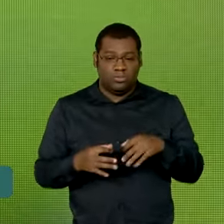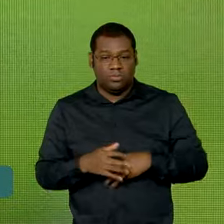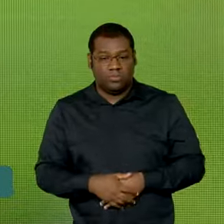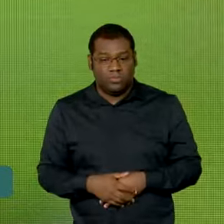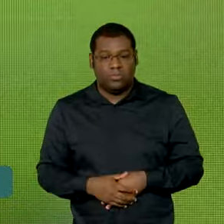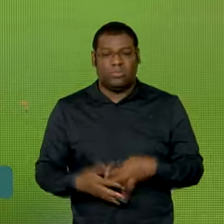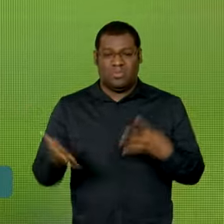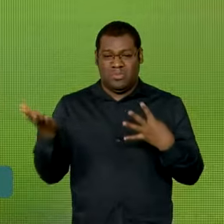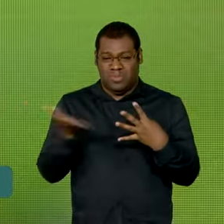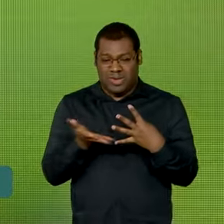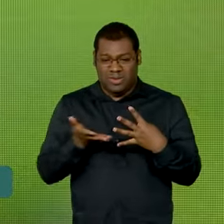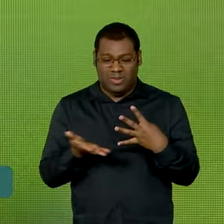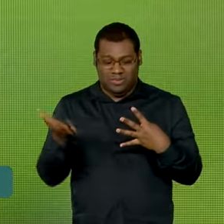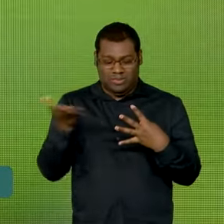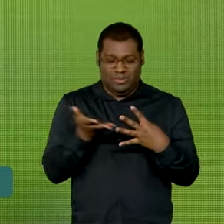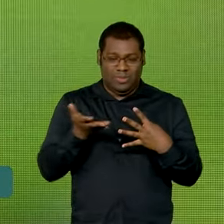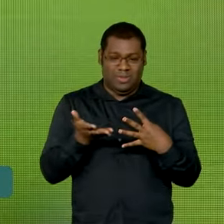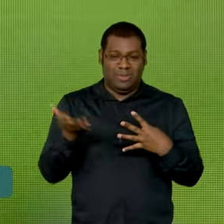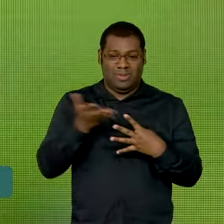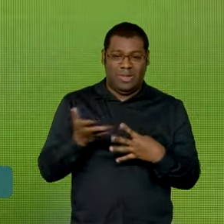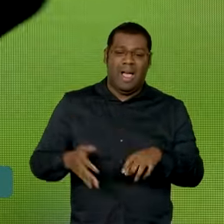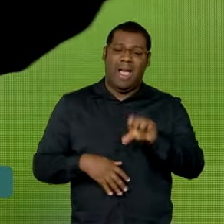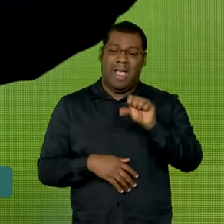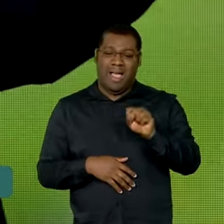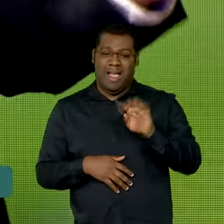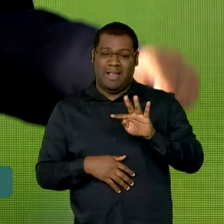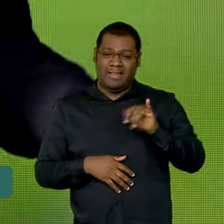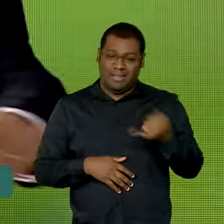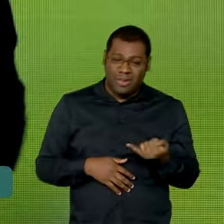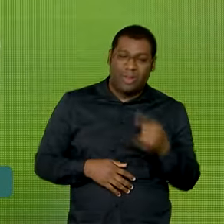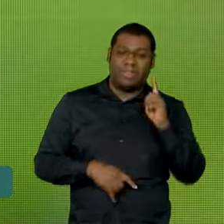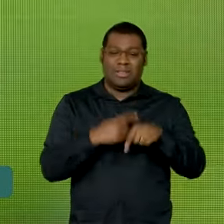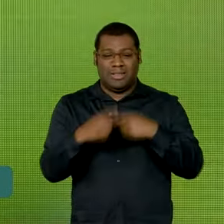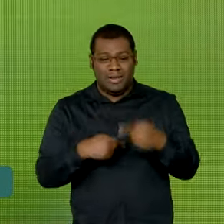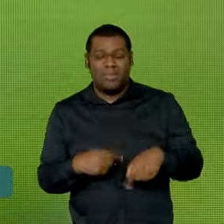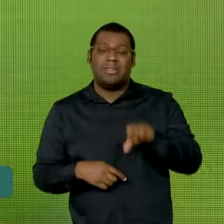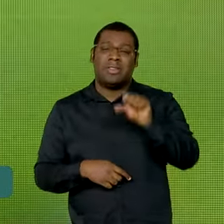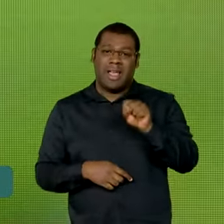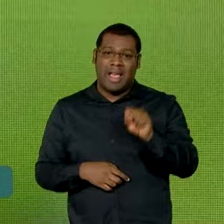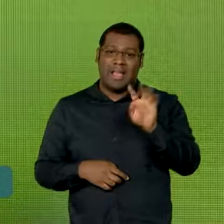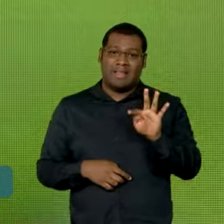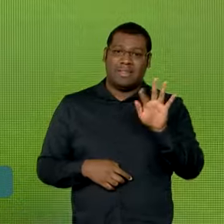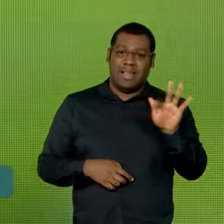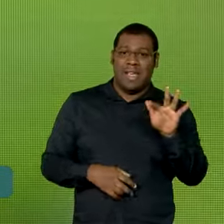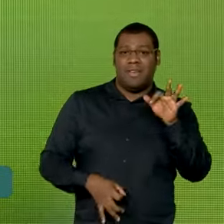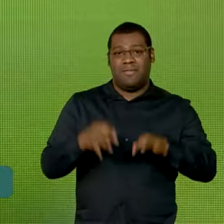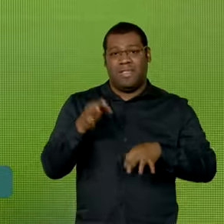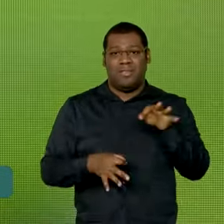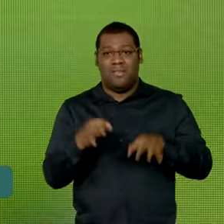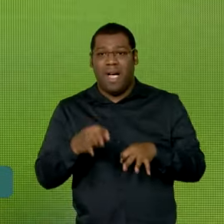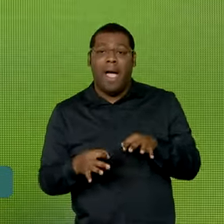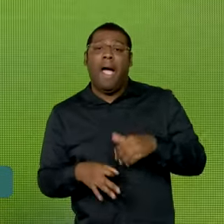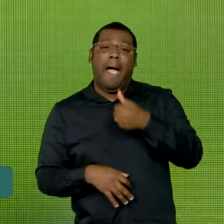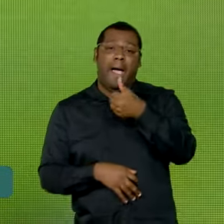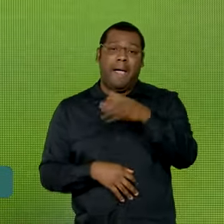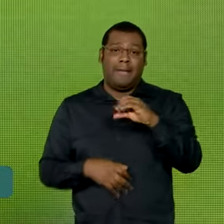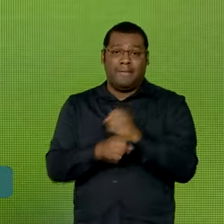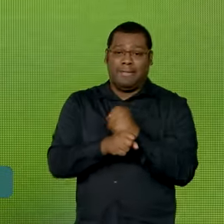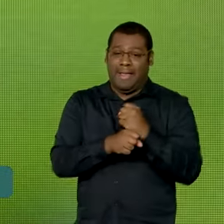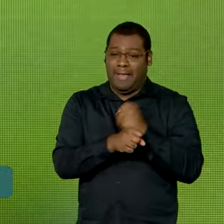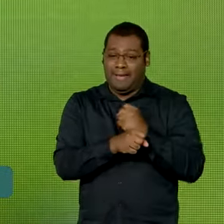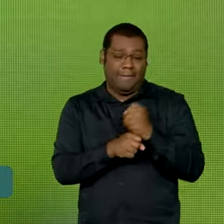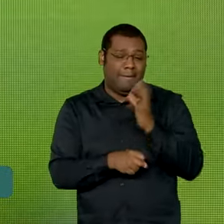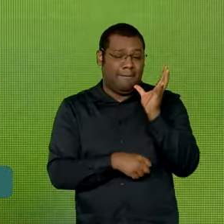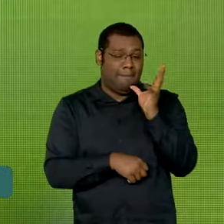em segunda instância, vai para o STJ, vai para o Supremo, e depois de dez anos você consegue fazer a aquisição dessa terra.